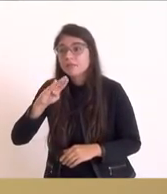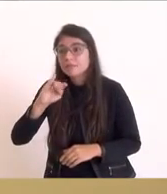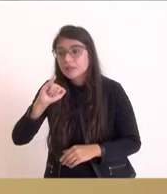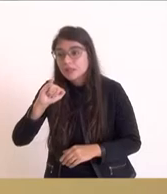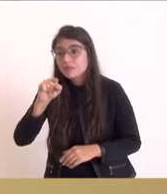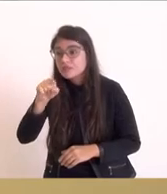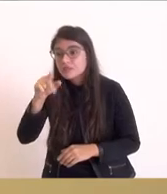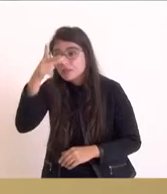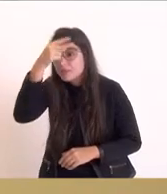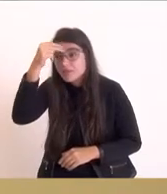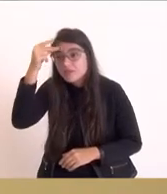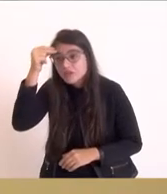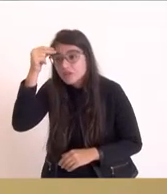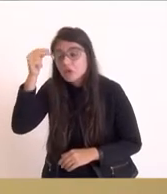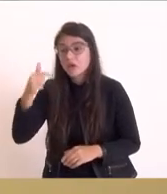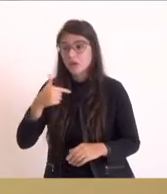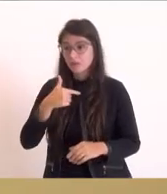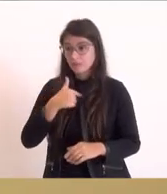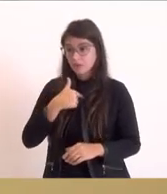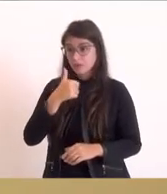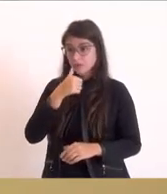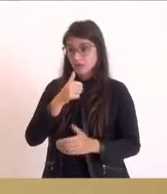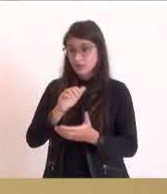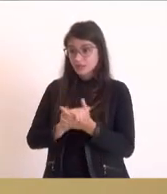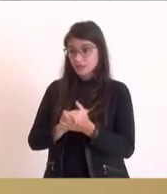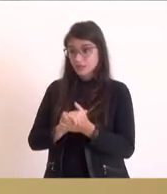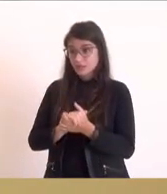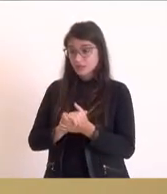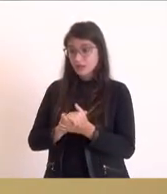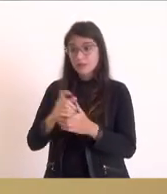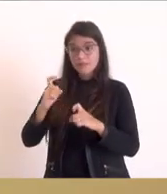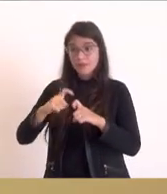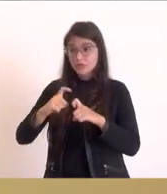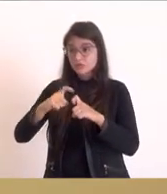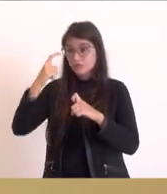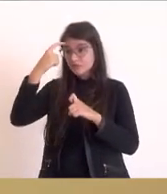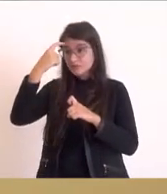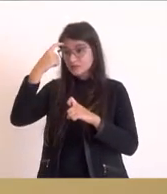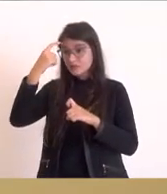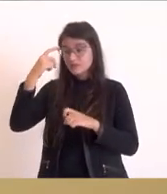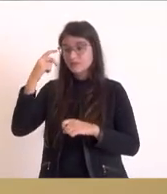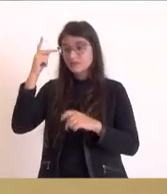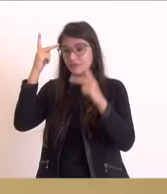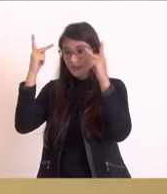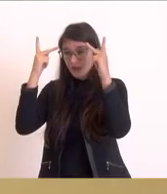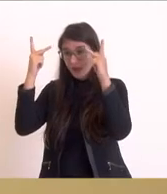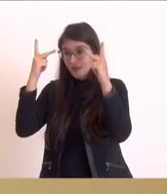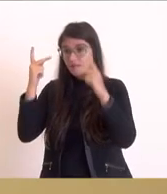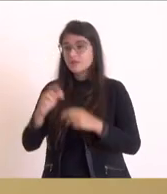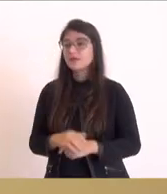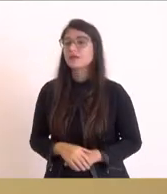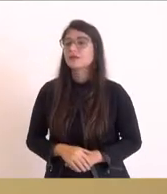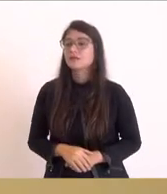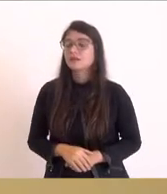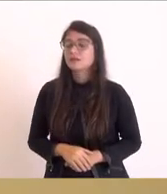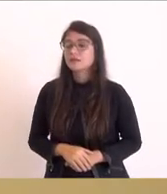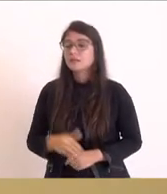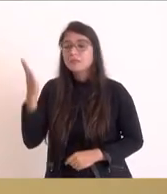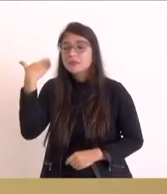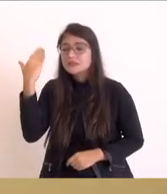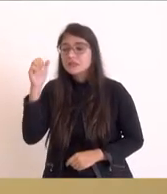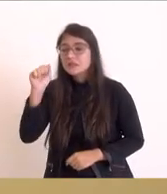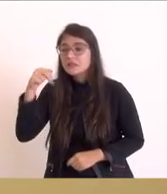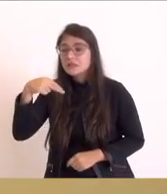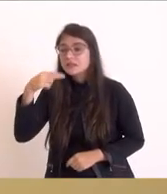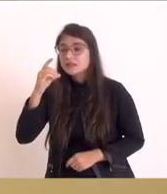olha eu admiro o André desde a época que ele era prefeito ele pegou uma causa que